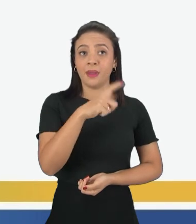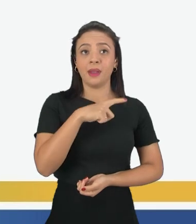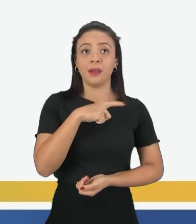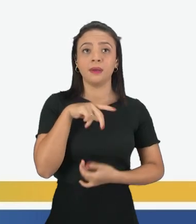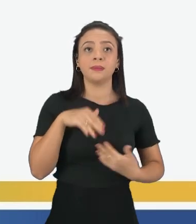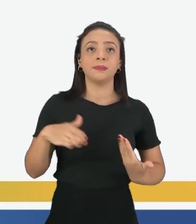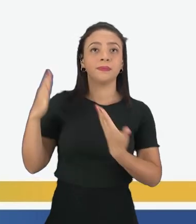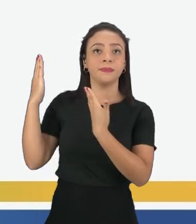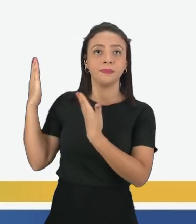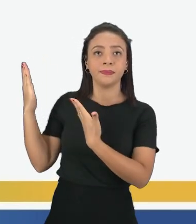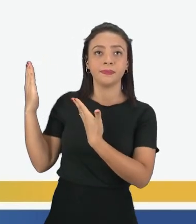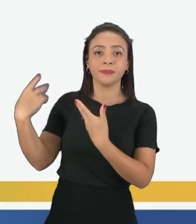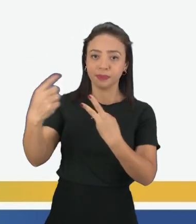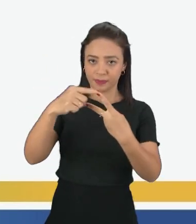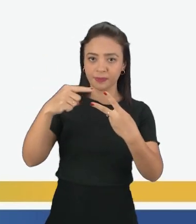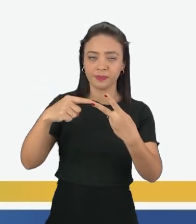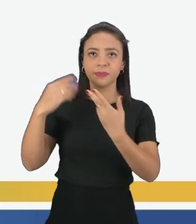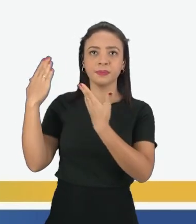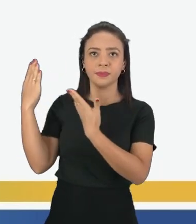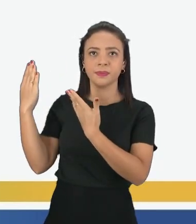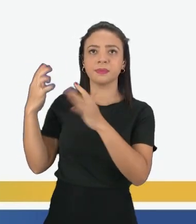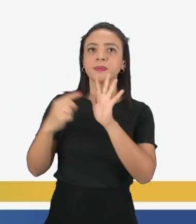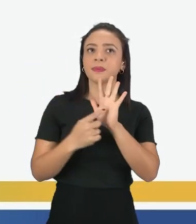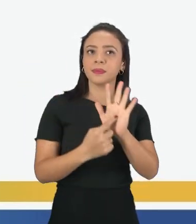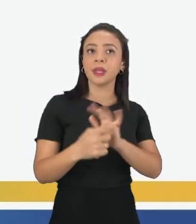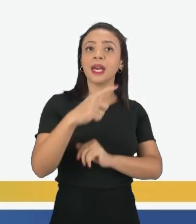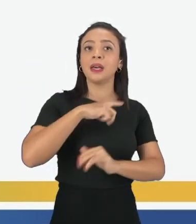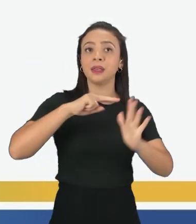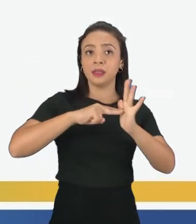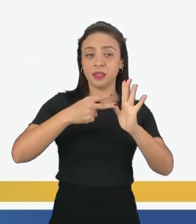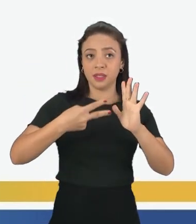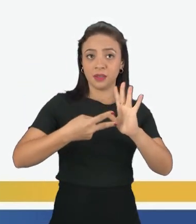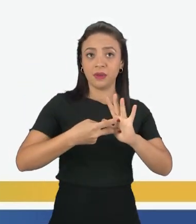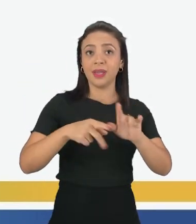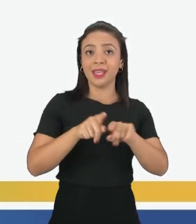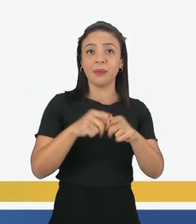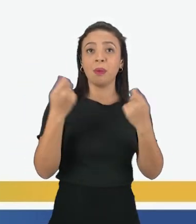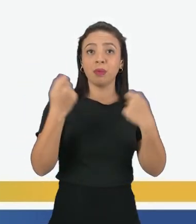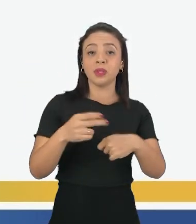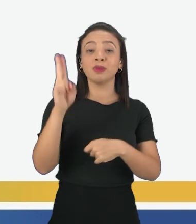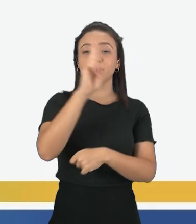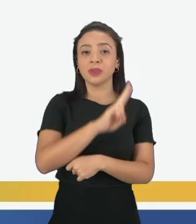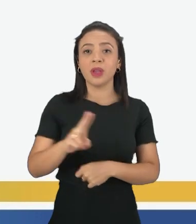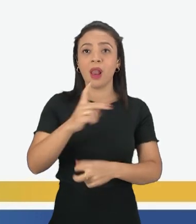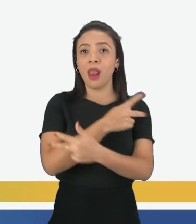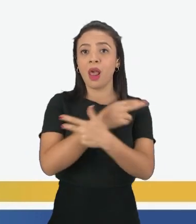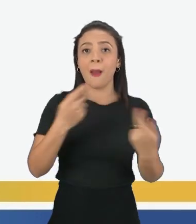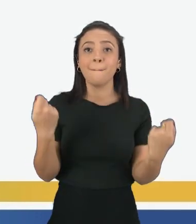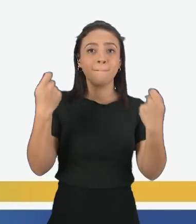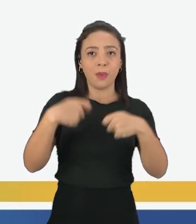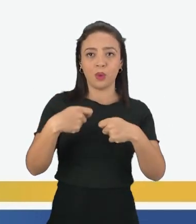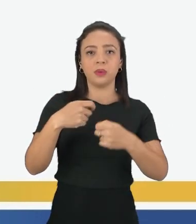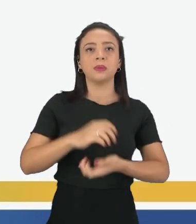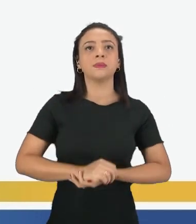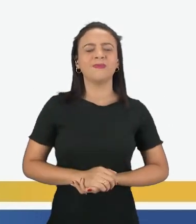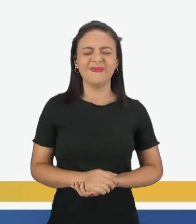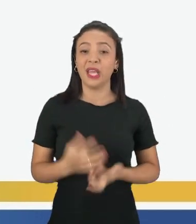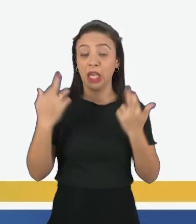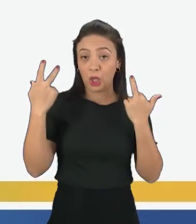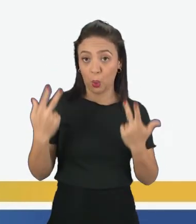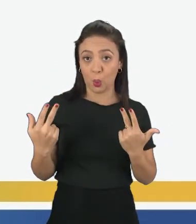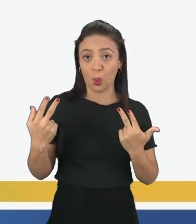good evening e good night têm o mesmo significado e podem ser usadas nas mesmas situações.